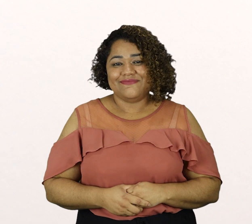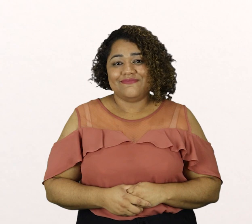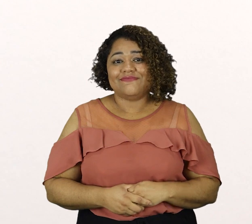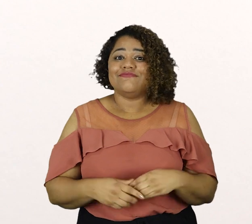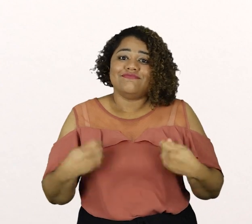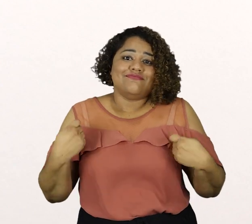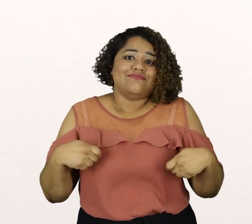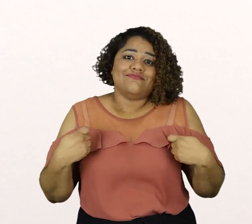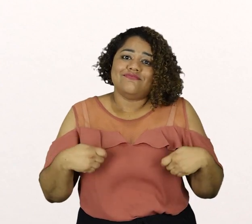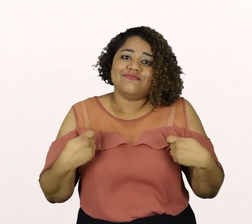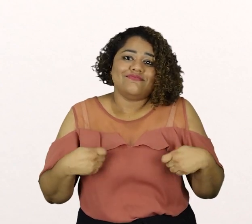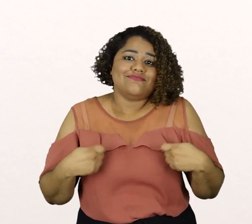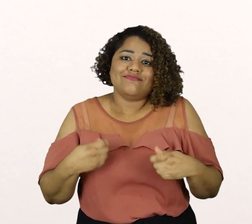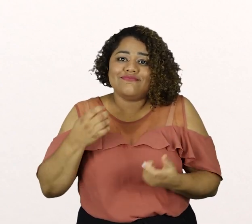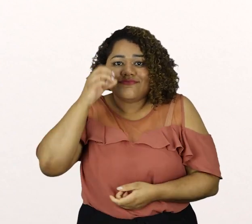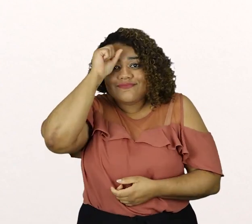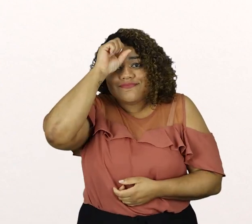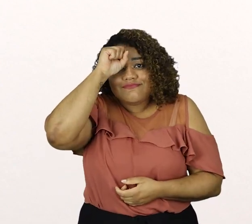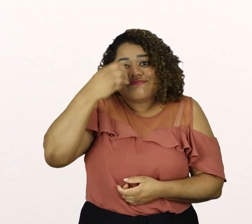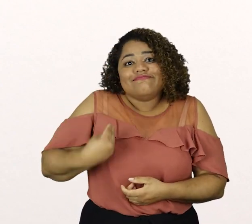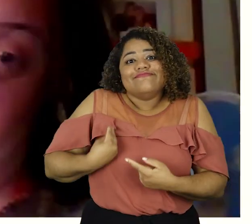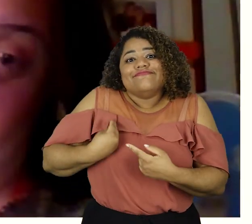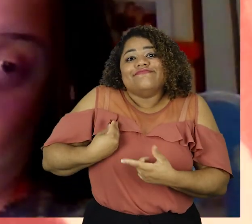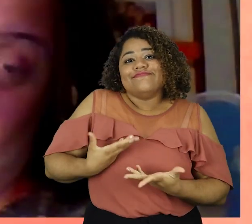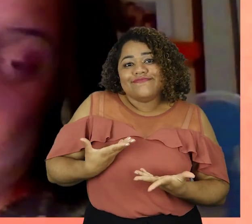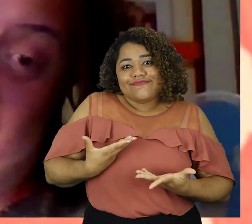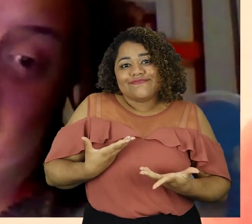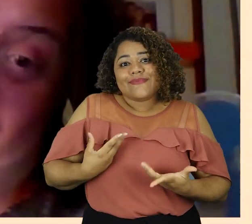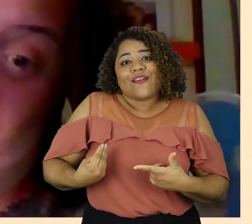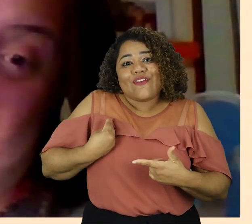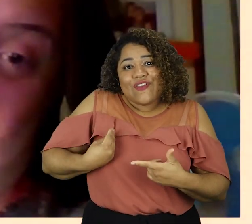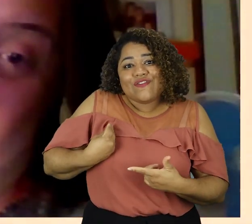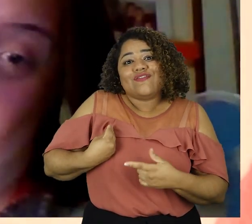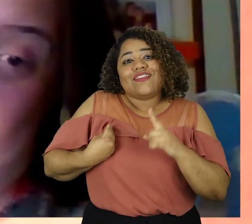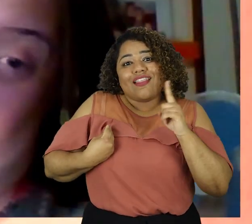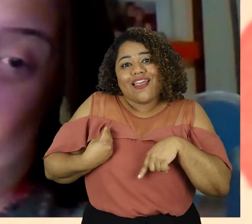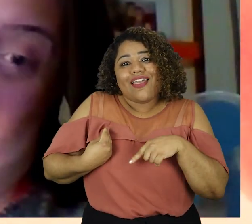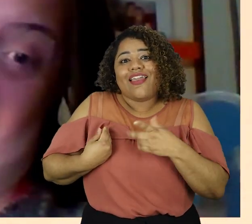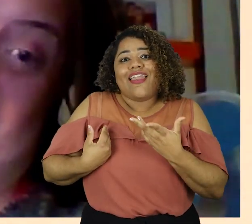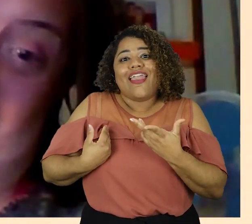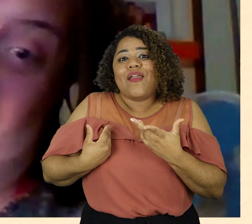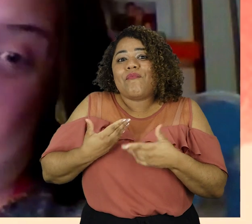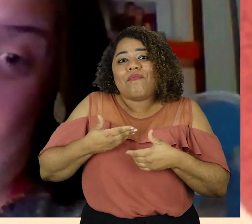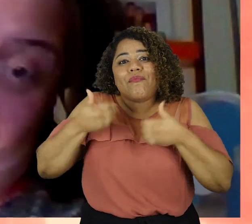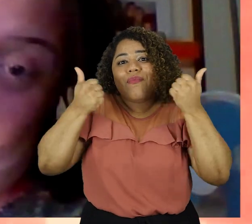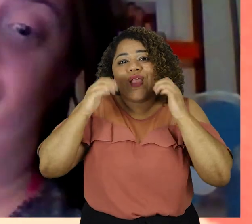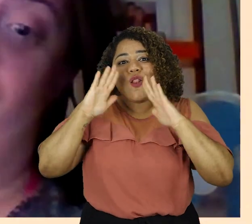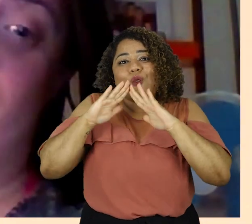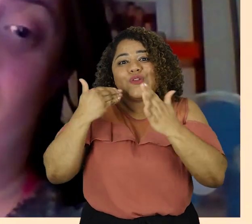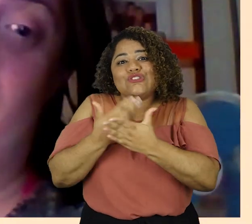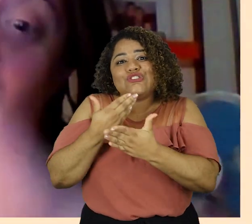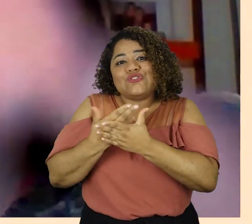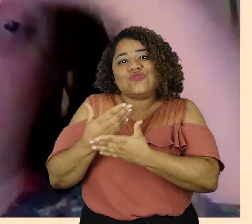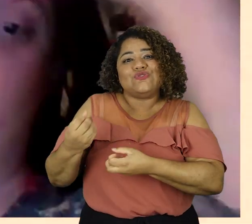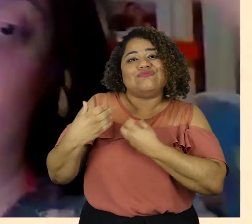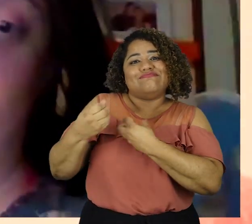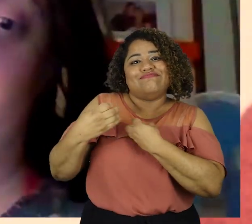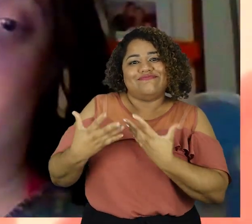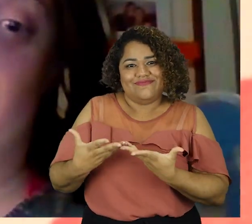E tem que aprender a viver a vida, né? Porque a vida é a melhor história que existe, como se fosse